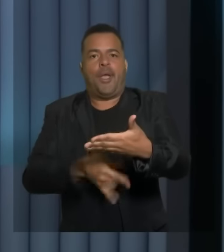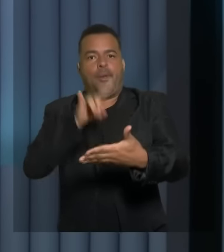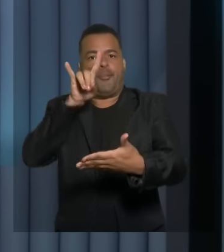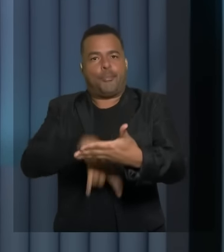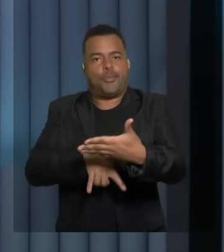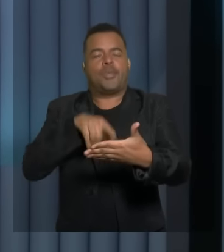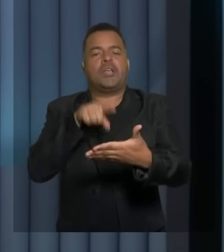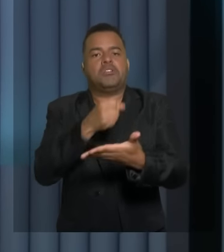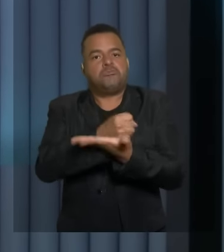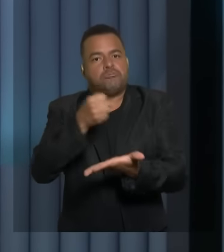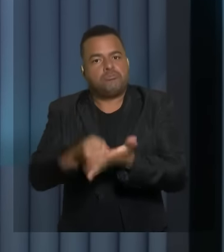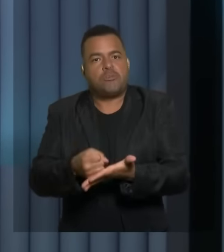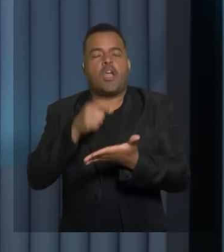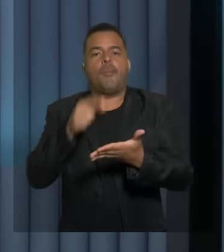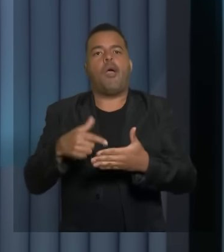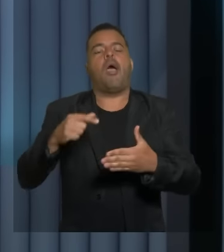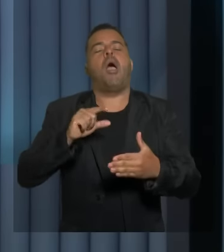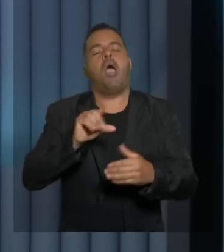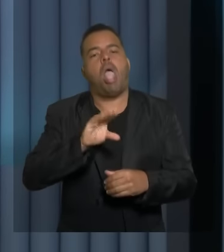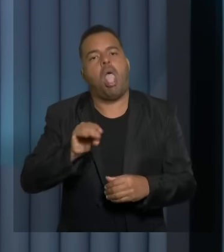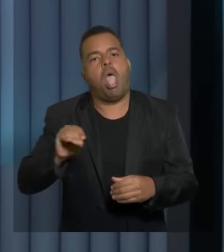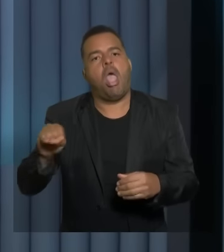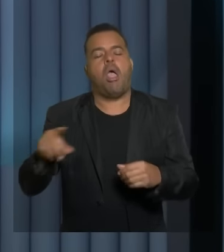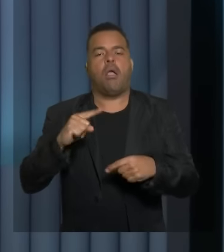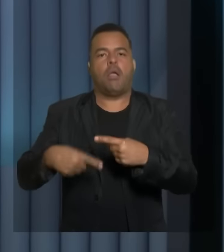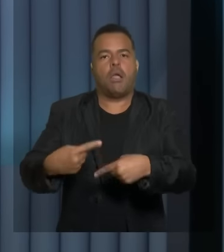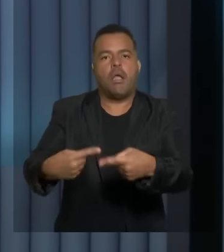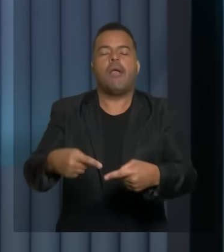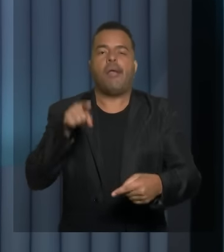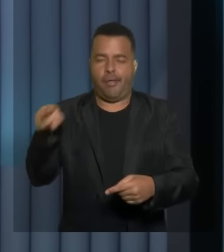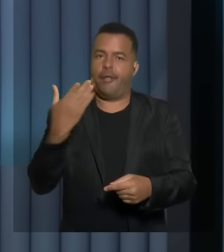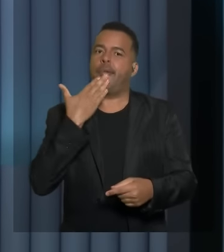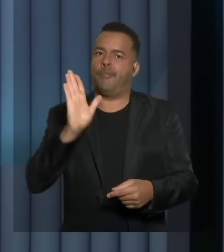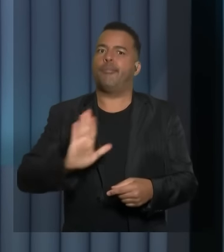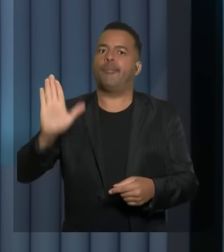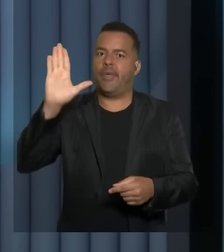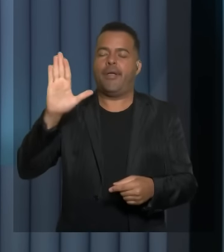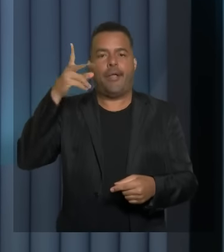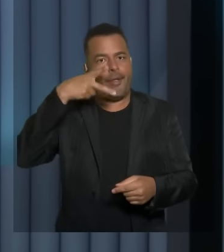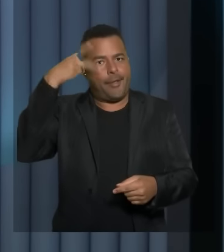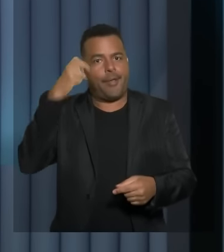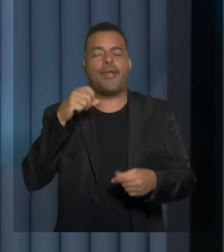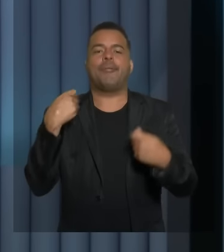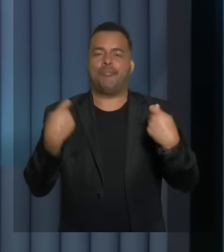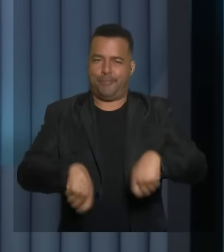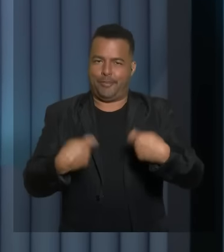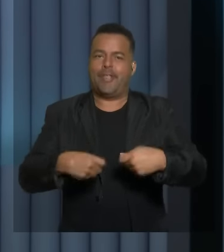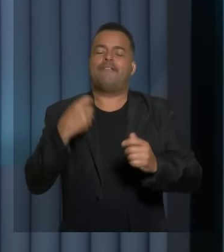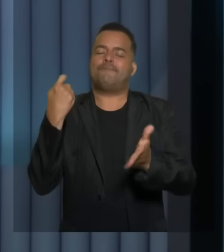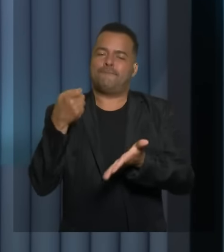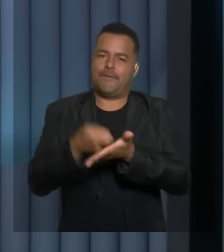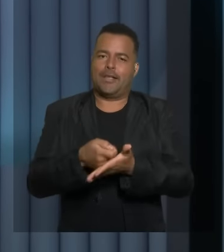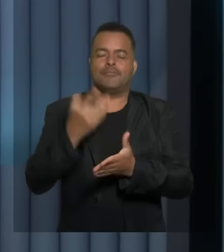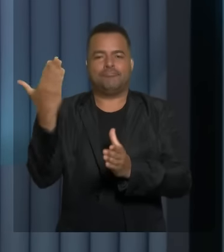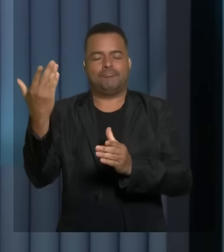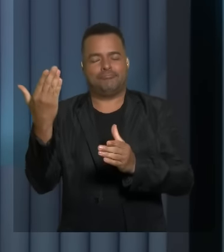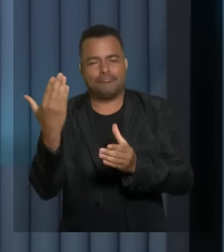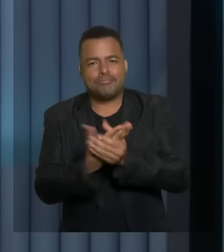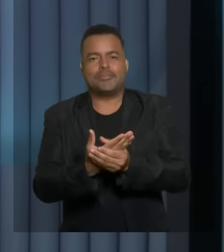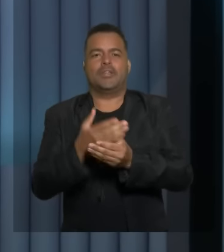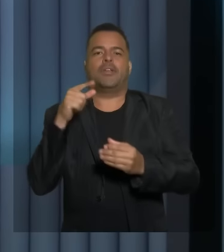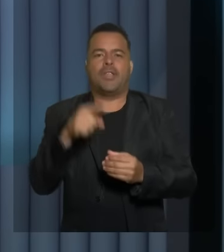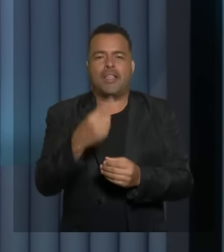contratos. O que aconteceu? A candidata, ela sabe disso, foi condenada a pagar R$ 34 mil, foi